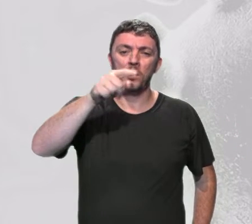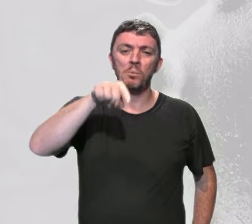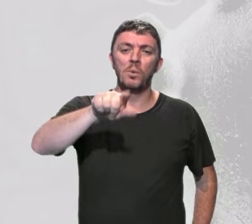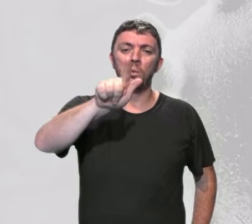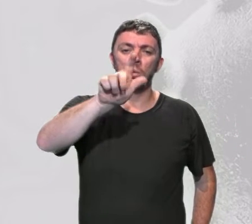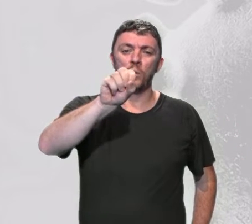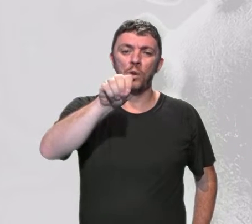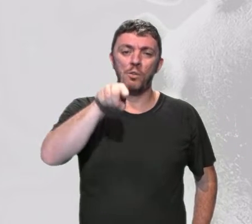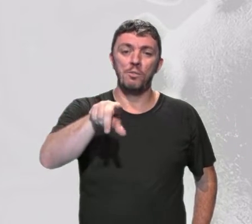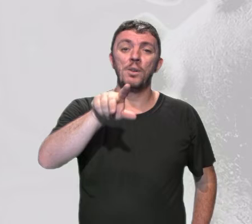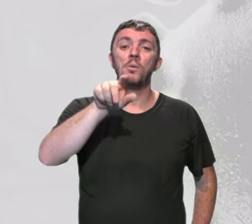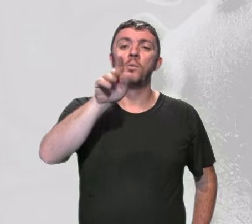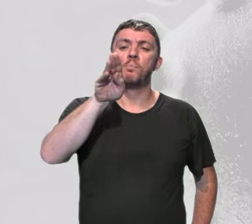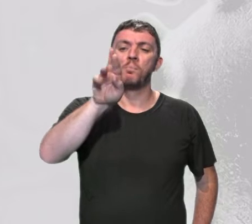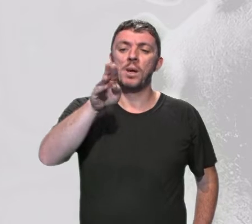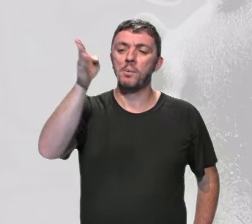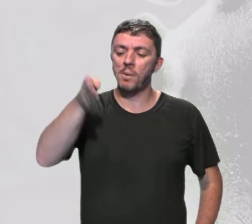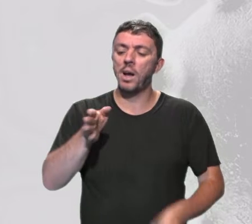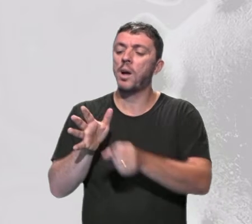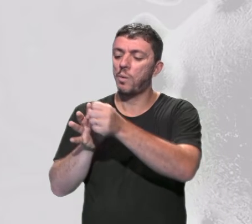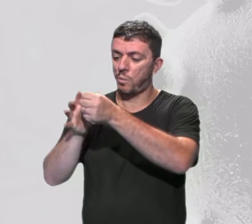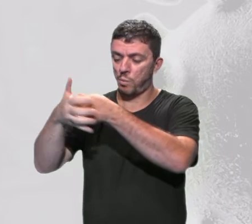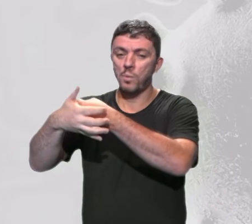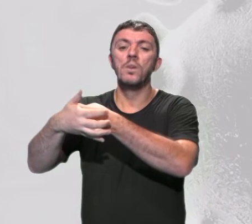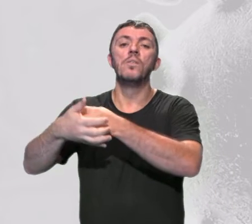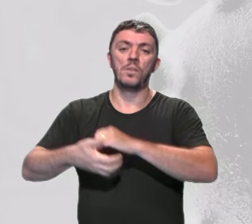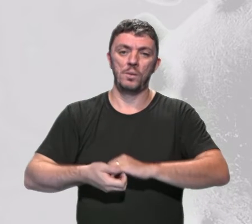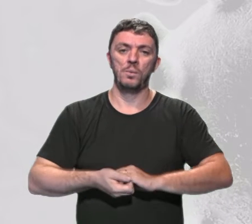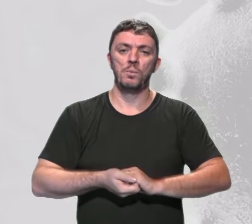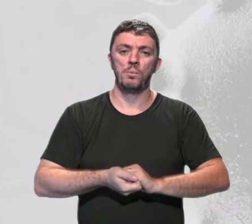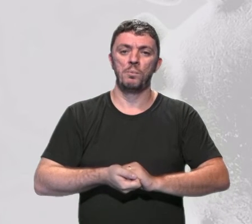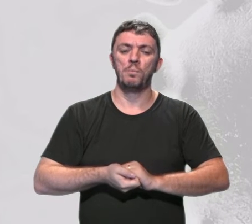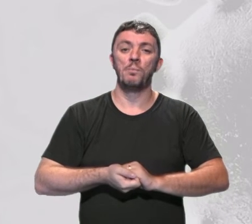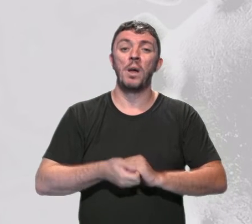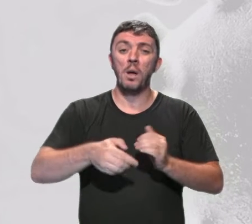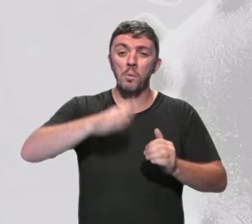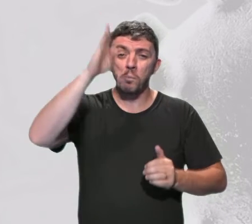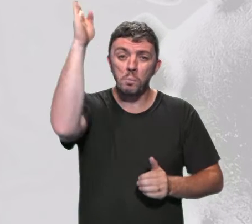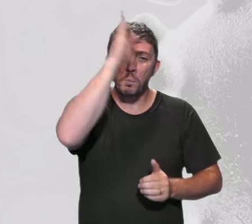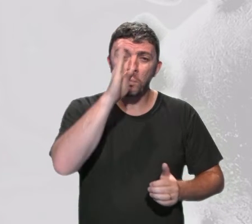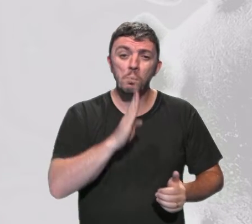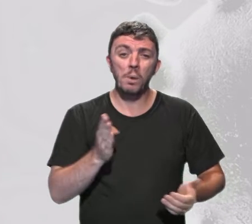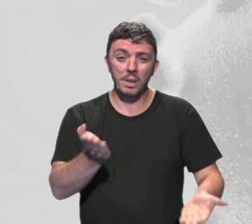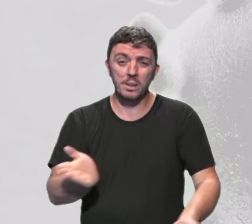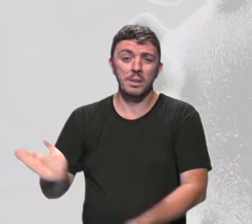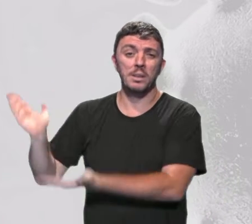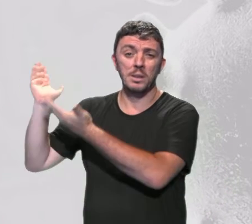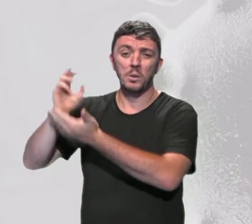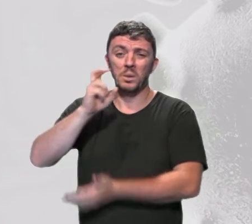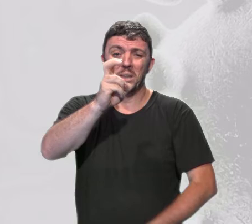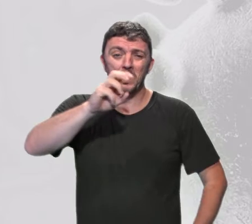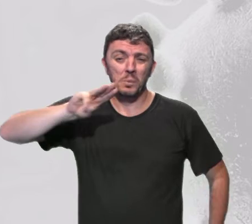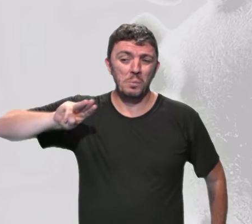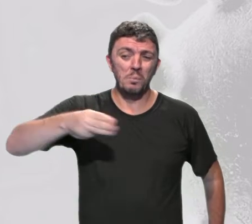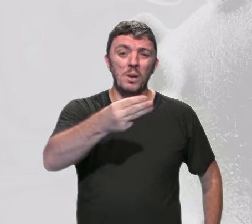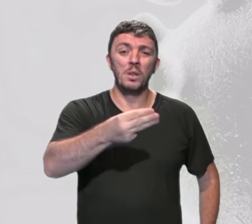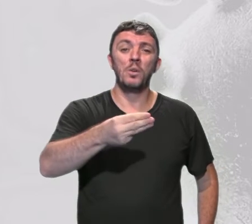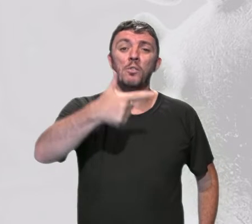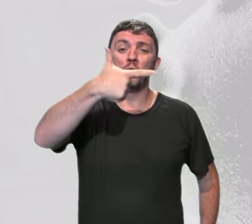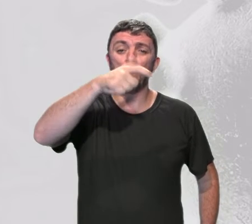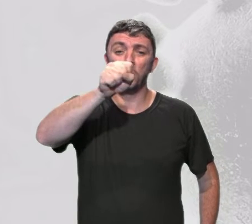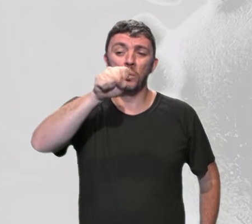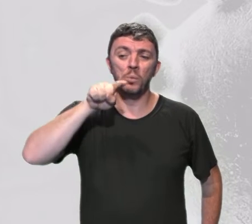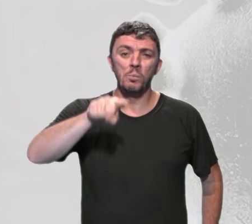.gov.br.coronavírus. No Brasil, são 5.028